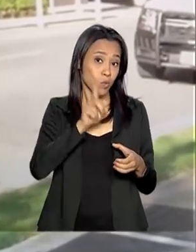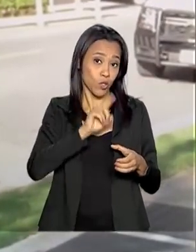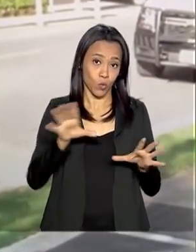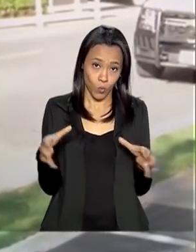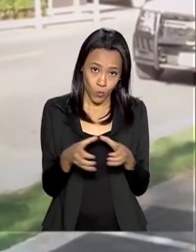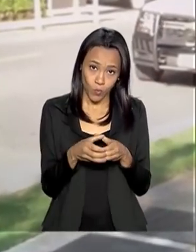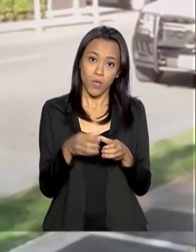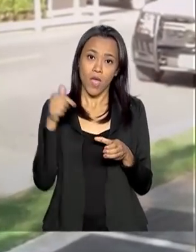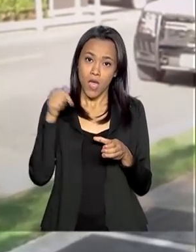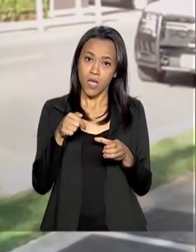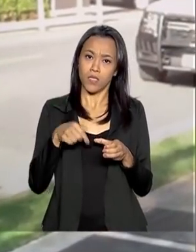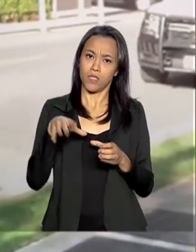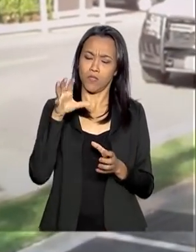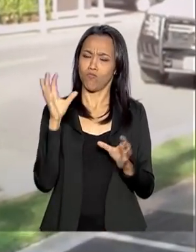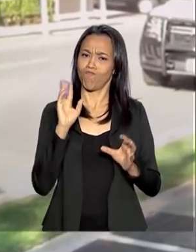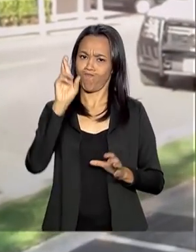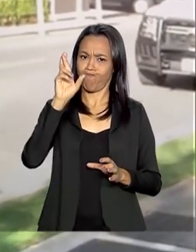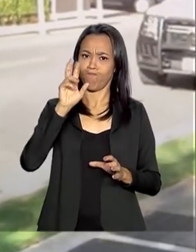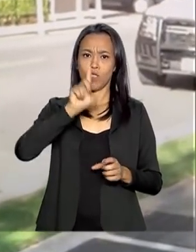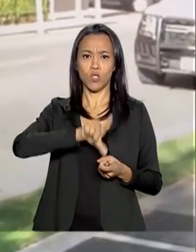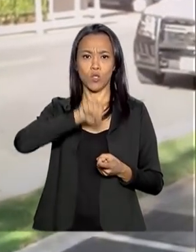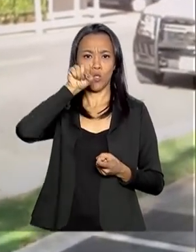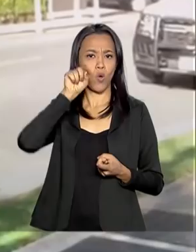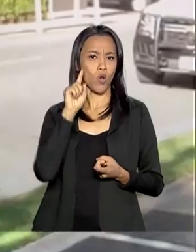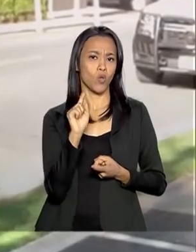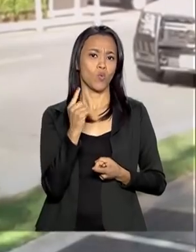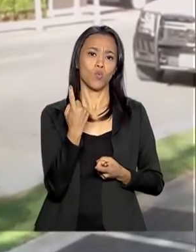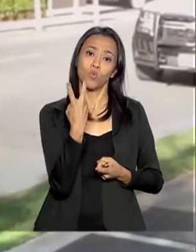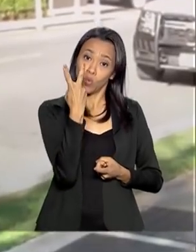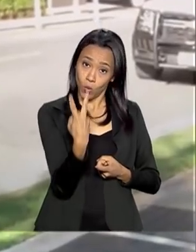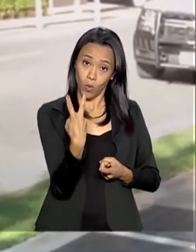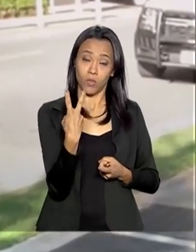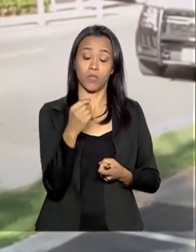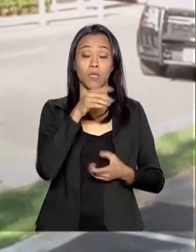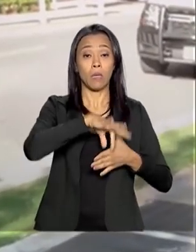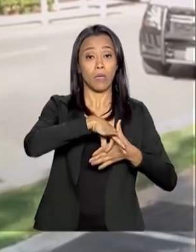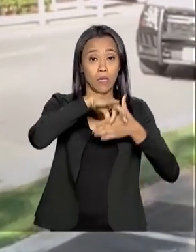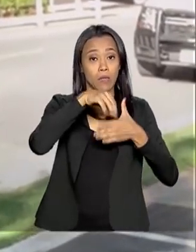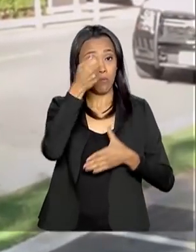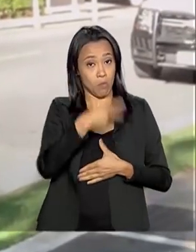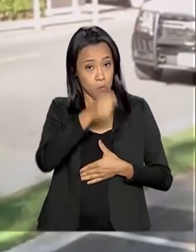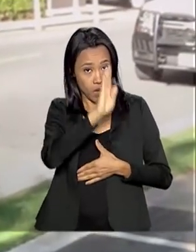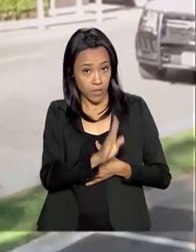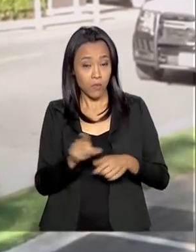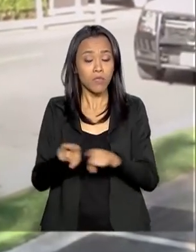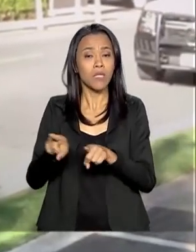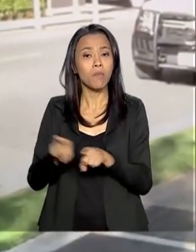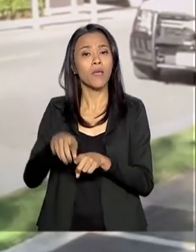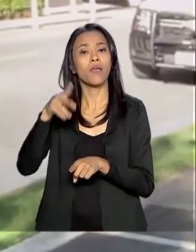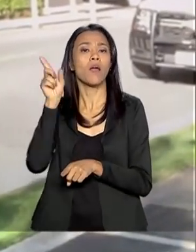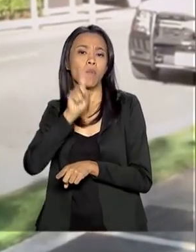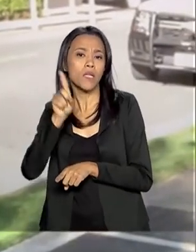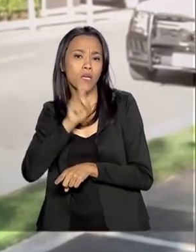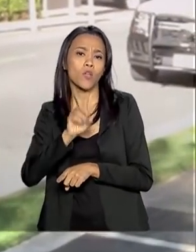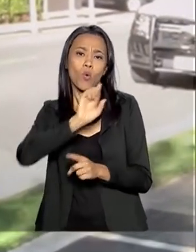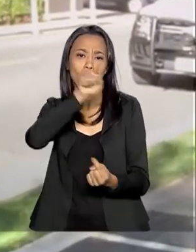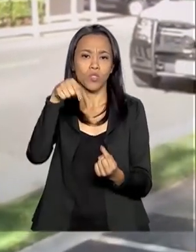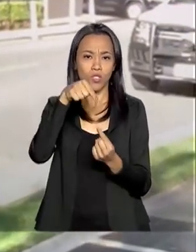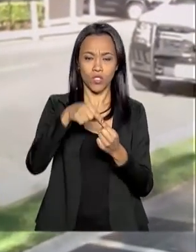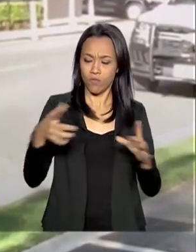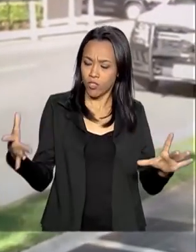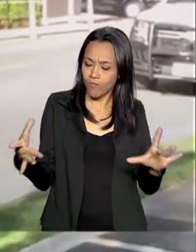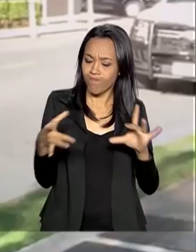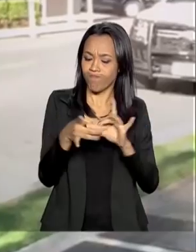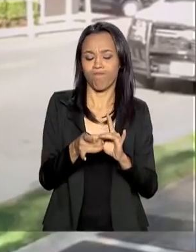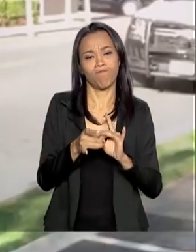anos, a organização homenageia dois líderes, um brasileiro e um americano, que contribuíram para estreitar as relações entre